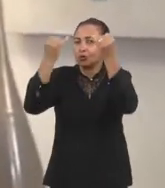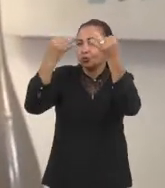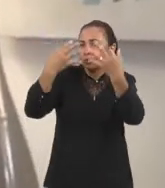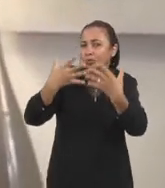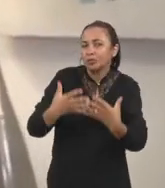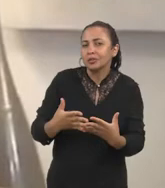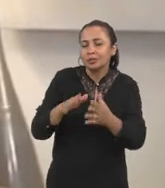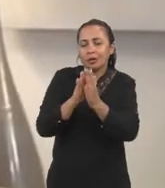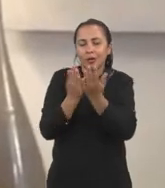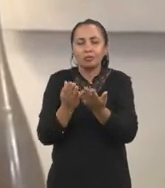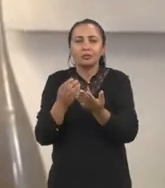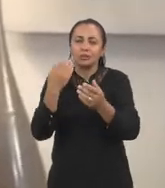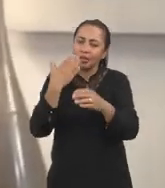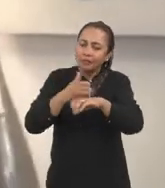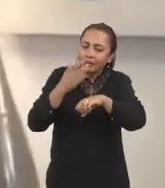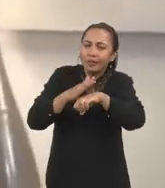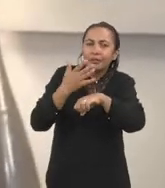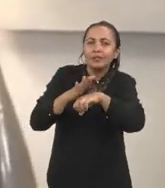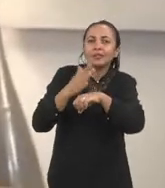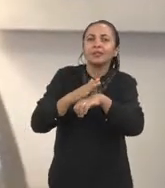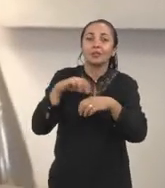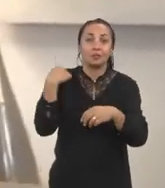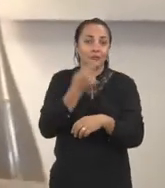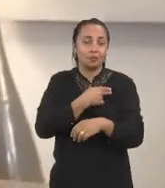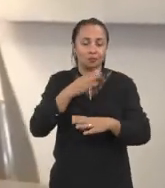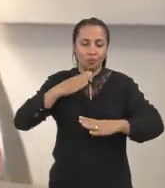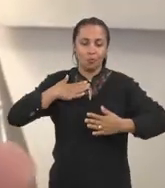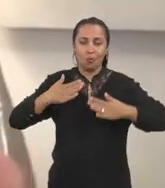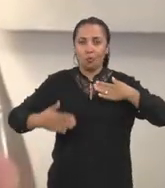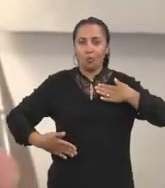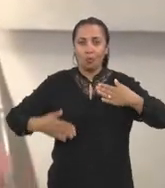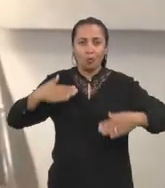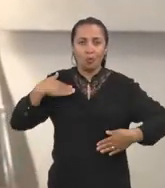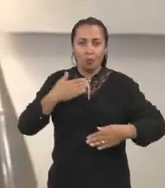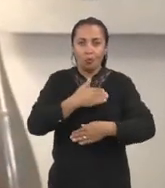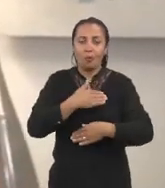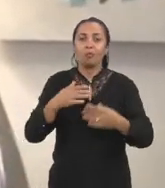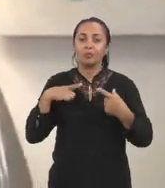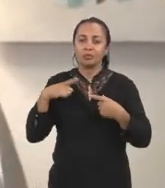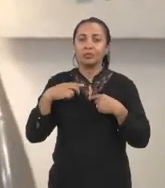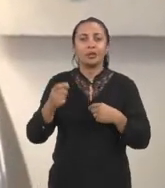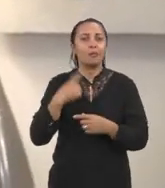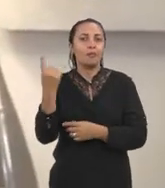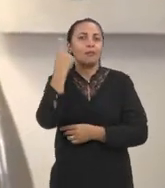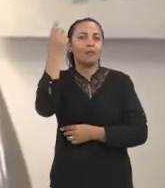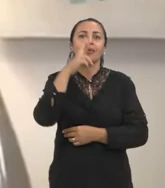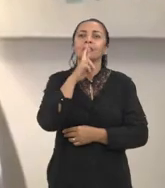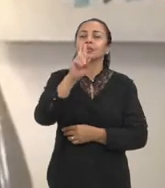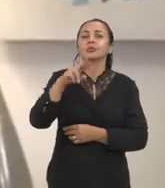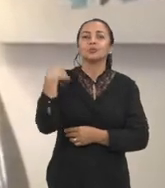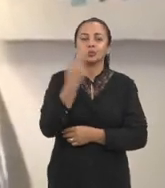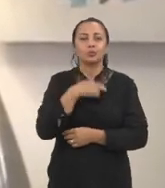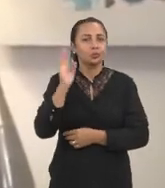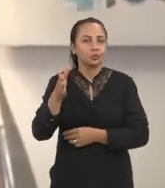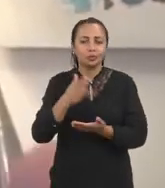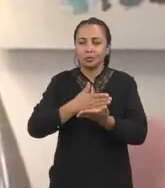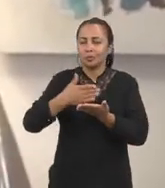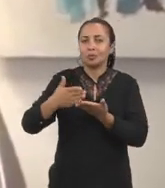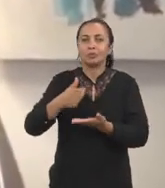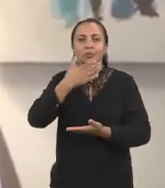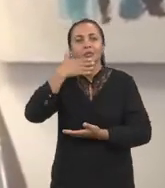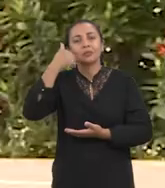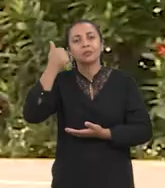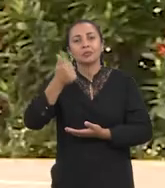e exercícios, prontamente o nosso corpo já tem uma alta resposta e a gente já começa